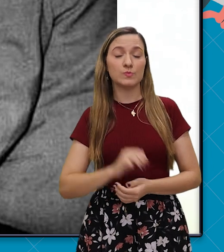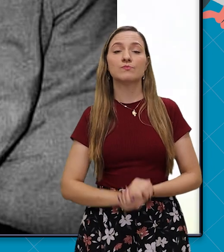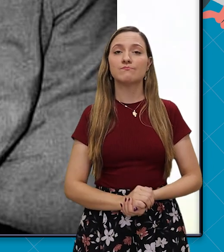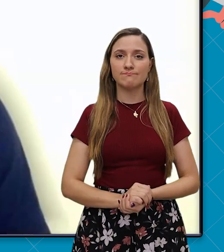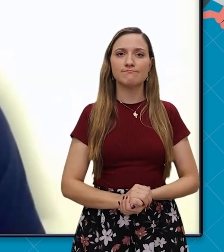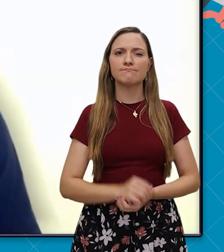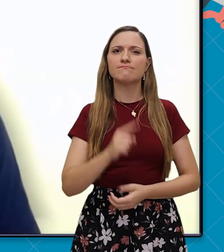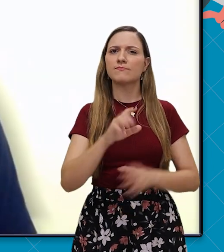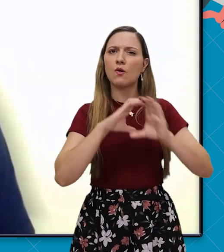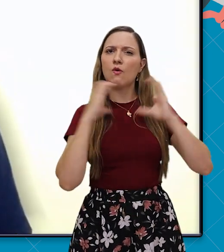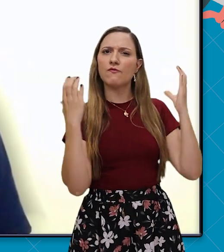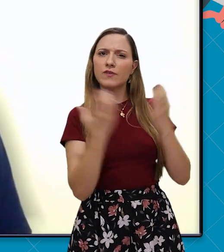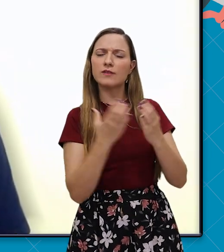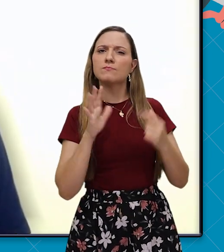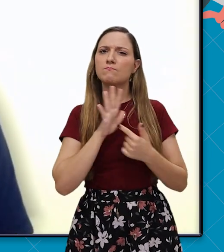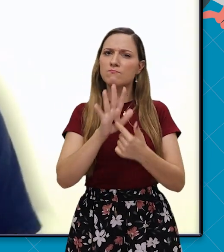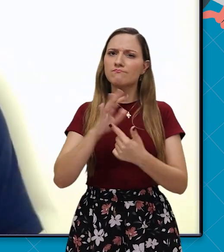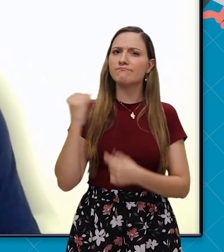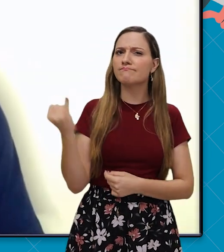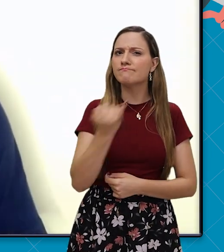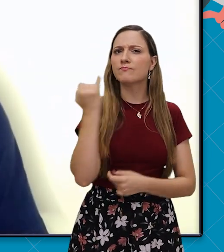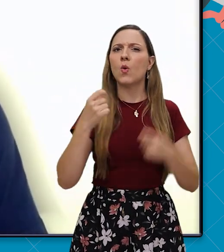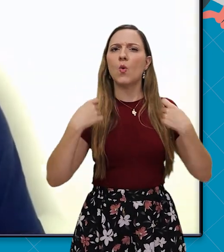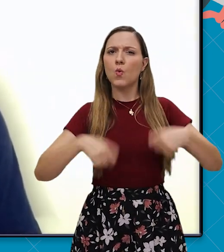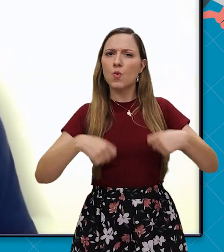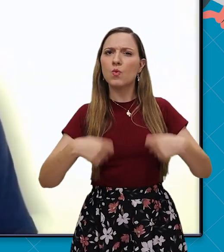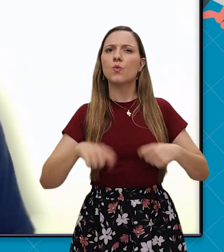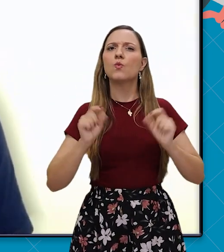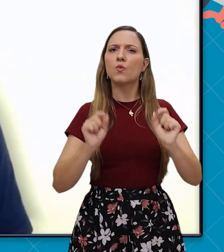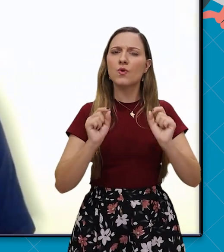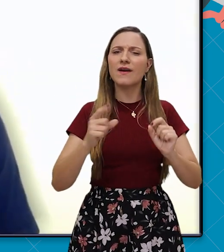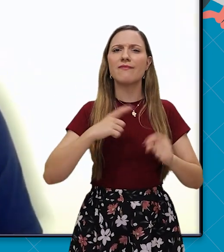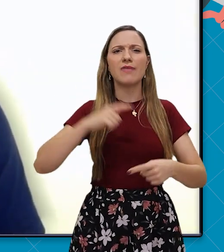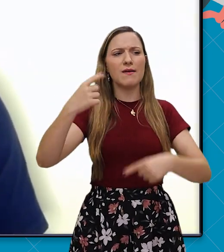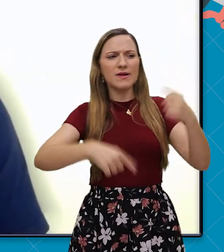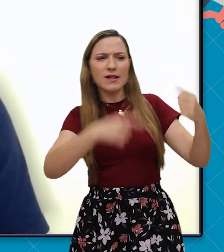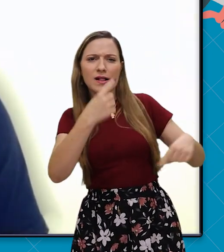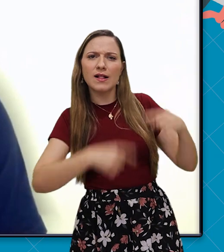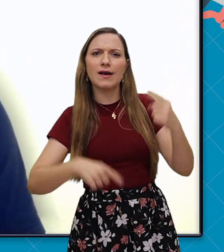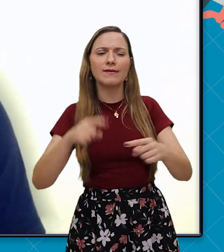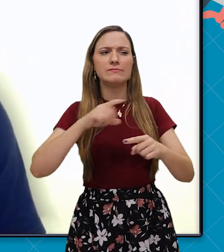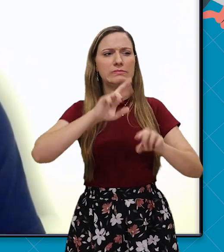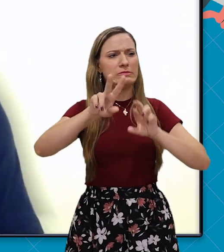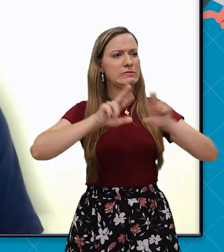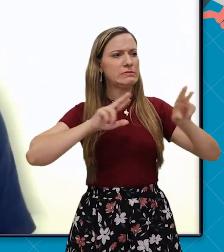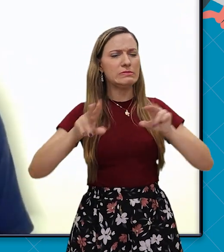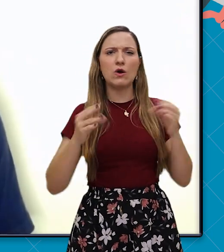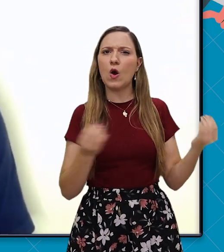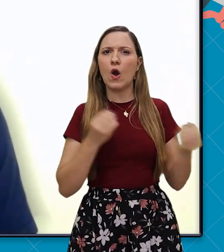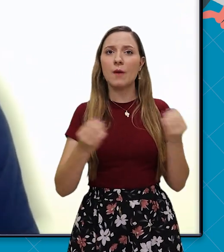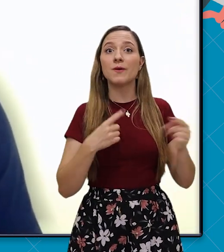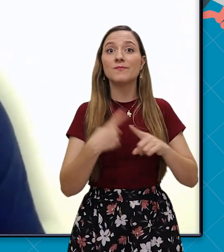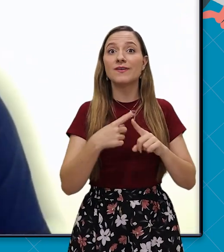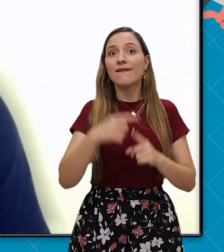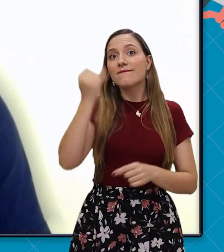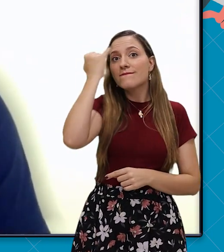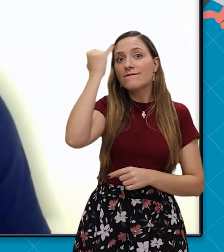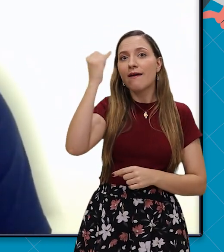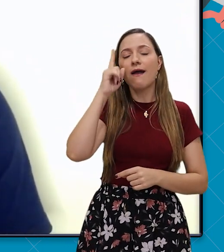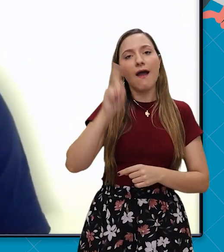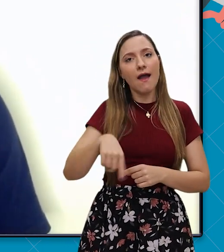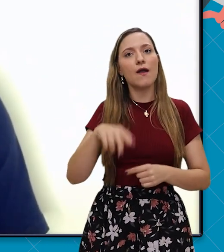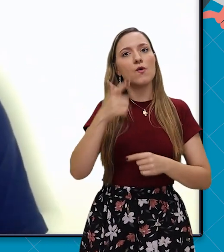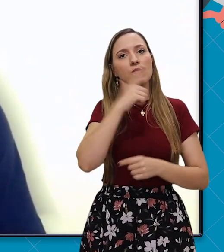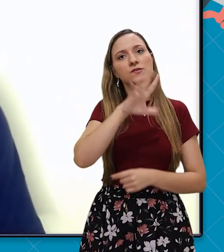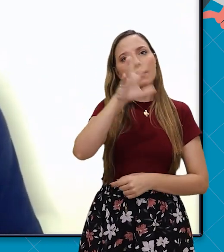A conferência destacou ideologias divergentes na ideia de Kruman, já que a ideia de